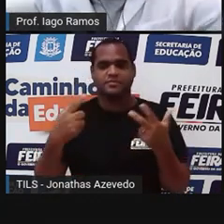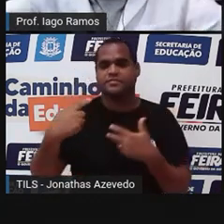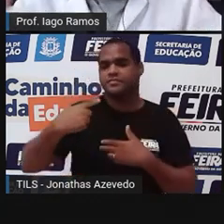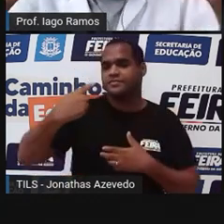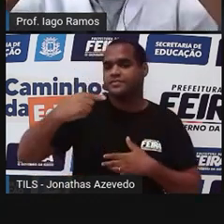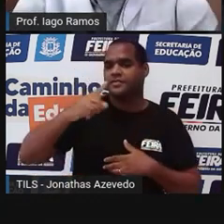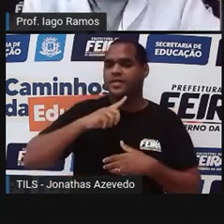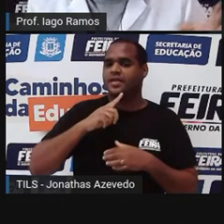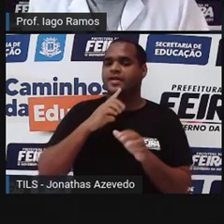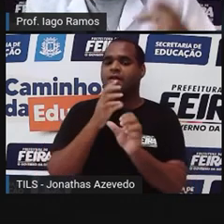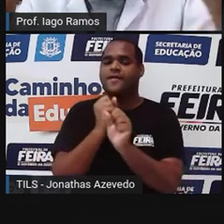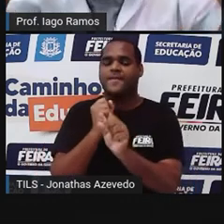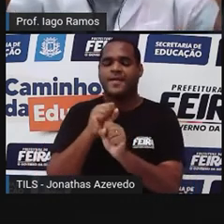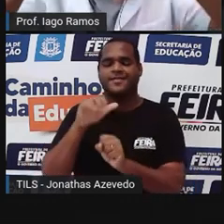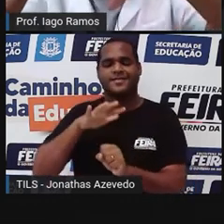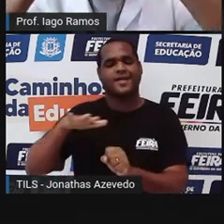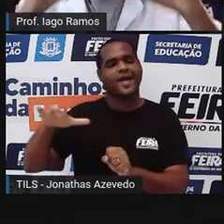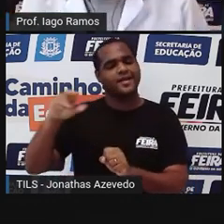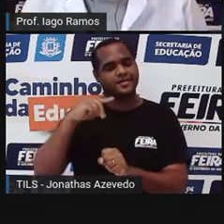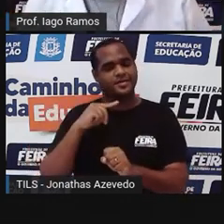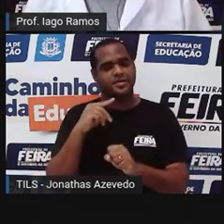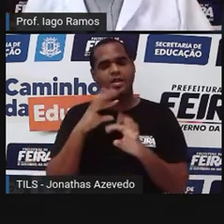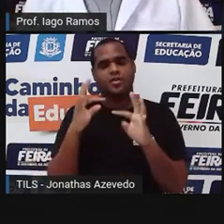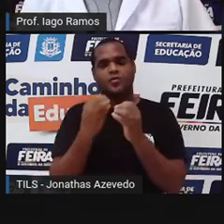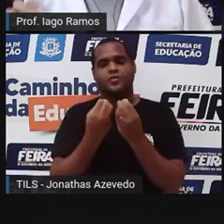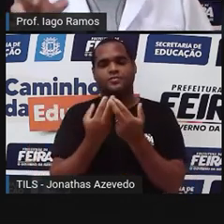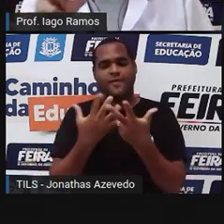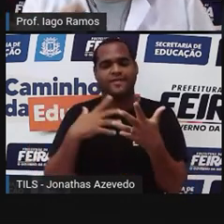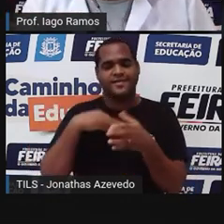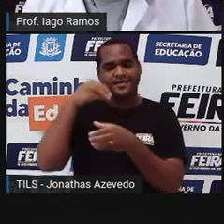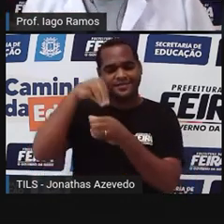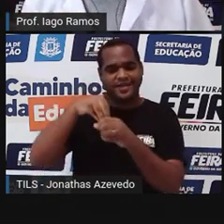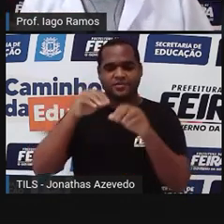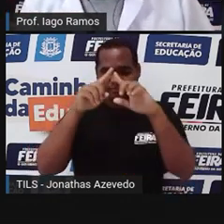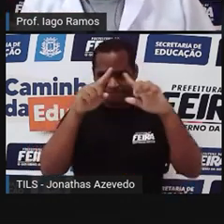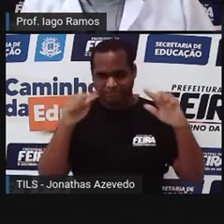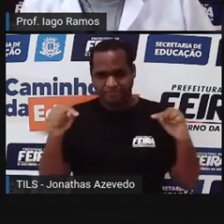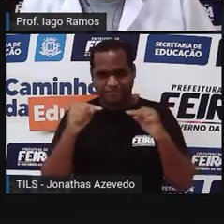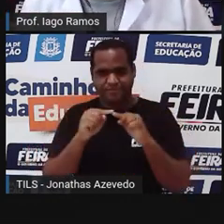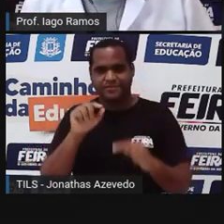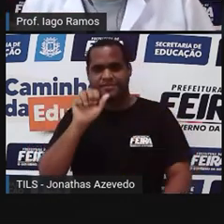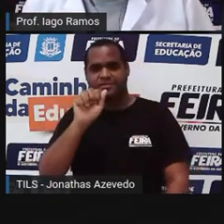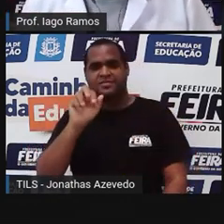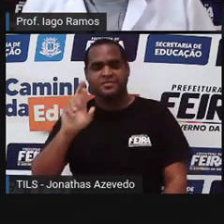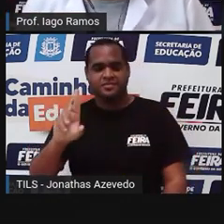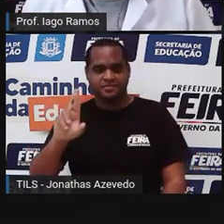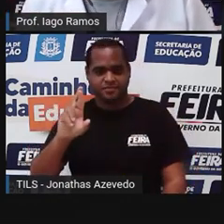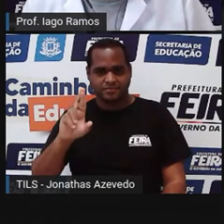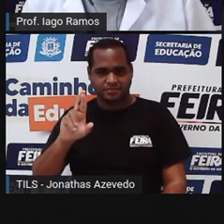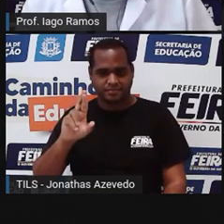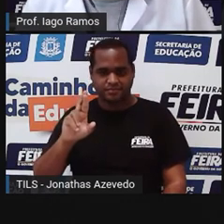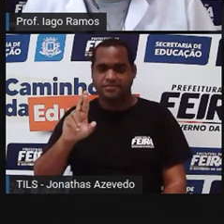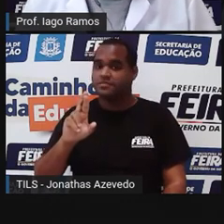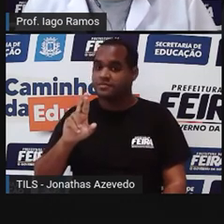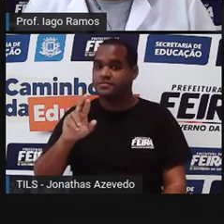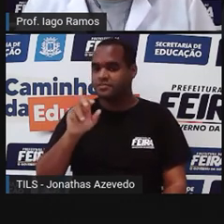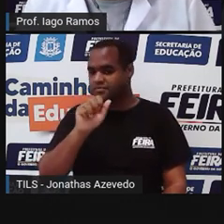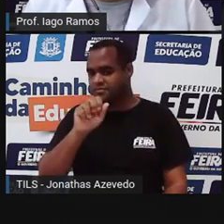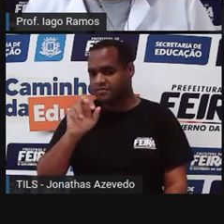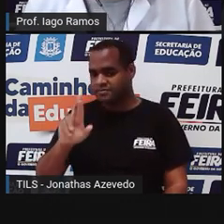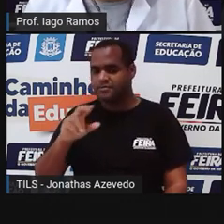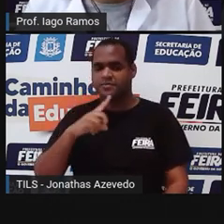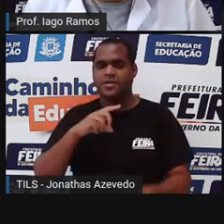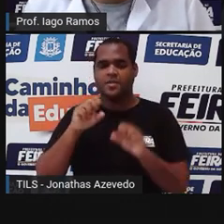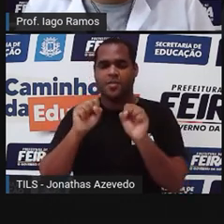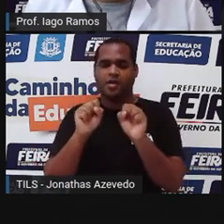retângulo todo, a área do retângulo que tem o losango dentro, que eu escrevi ali AR. AR vai ser a área do